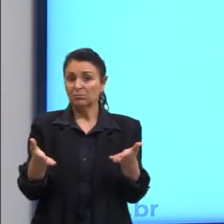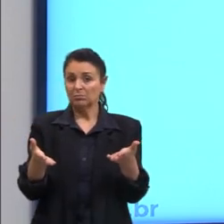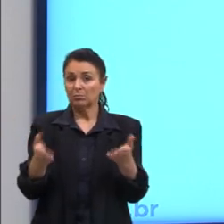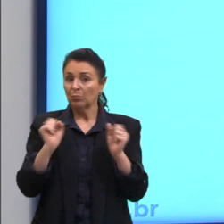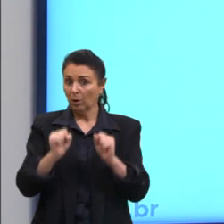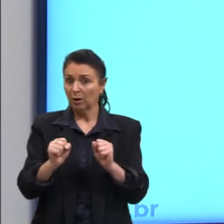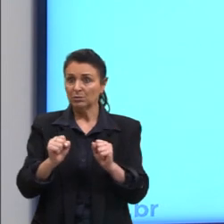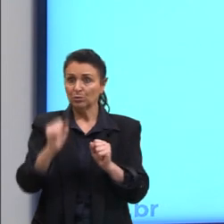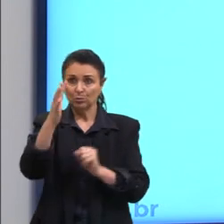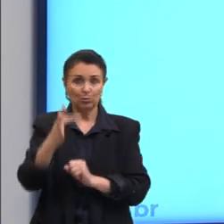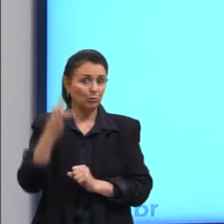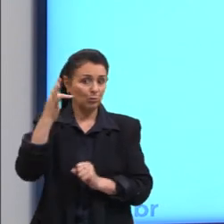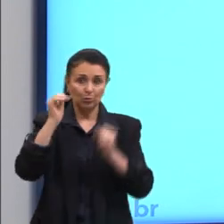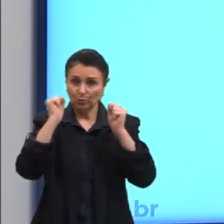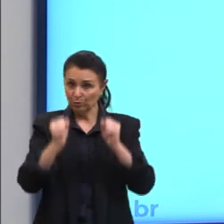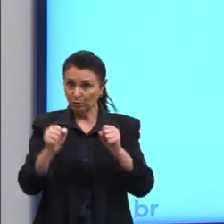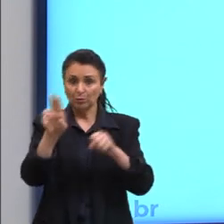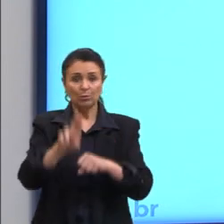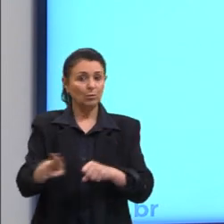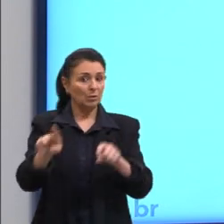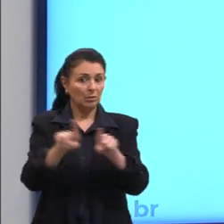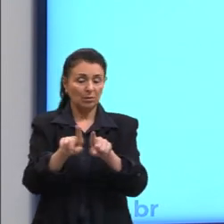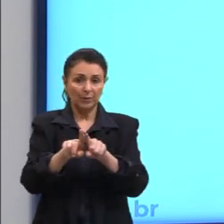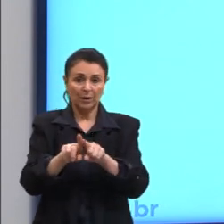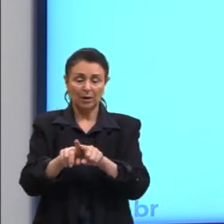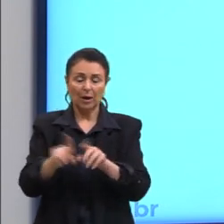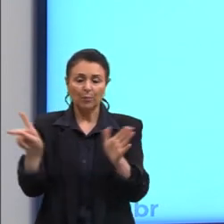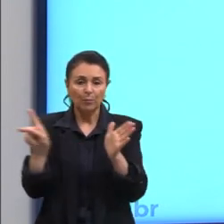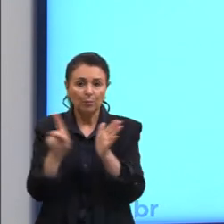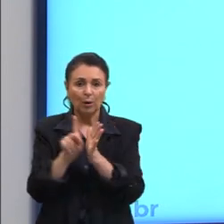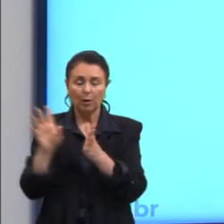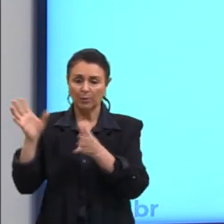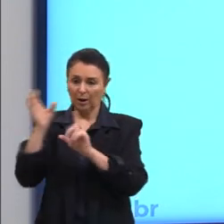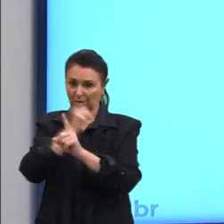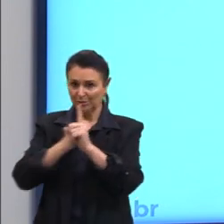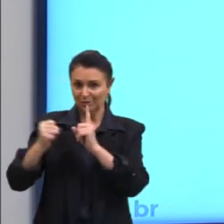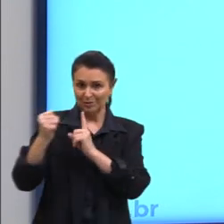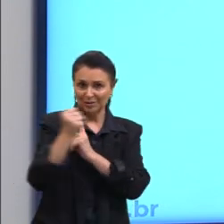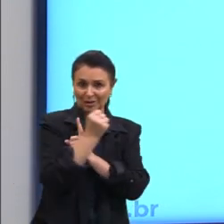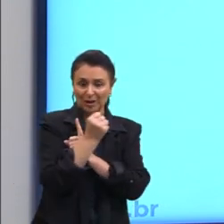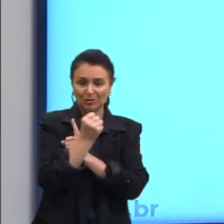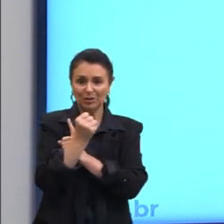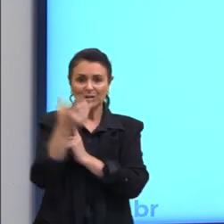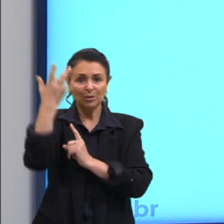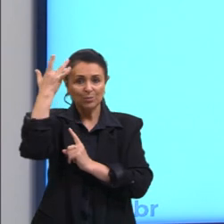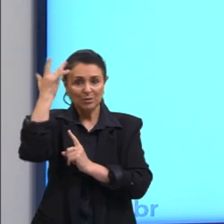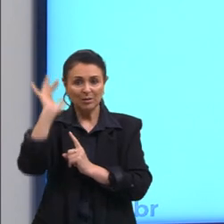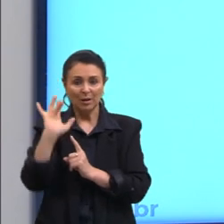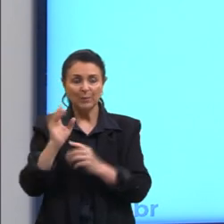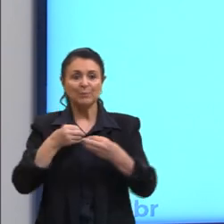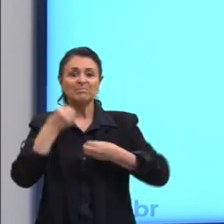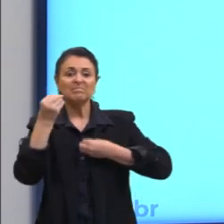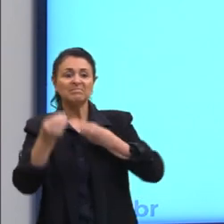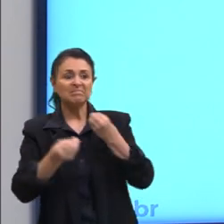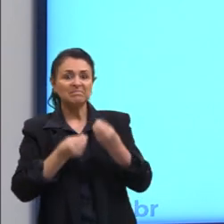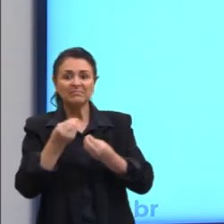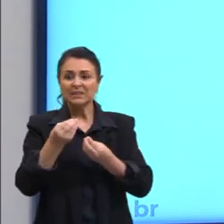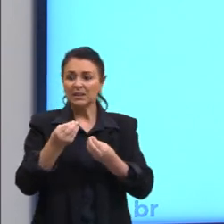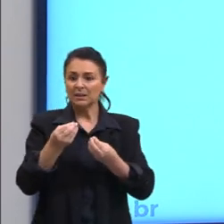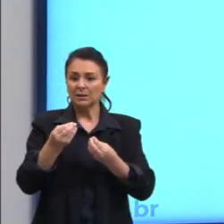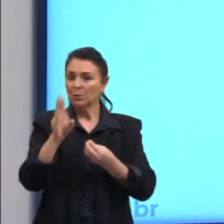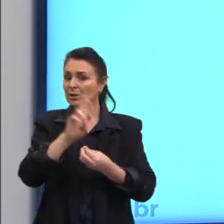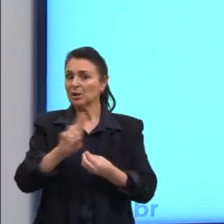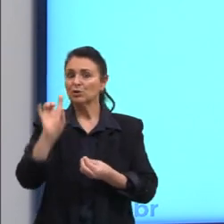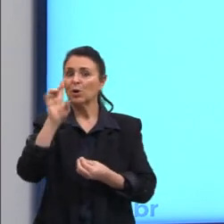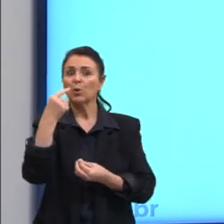O contexto é a própria sociedade de uma forma geral, não precisa estar definido dentro de uma única comunidade,